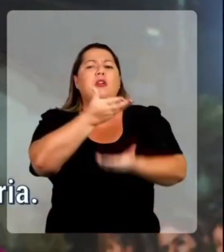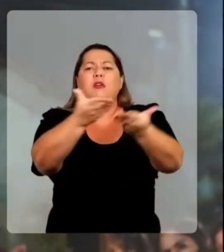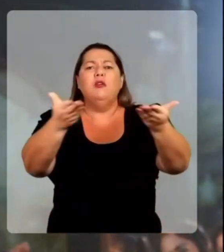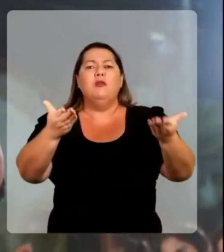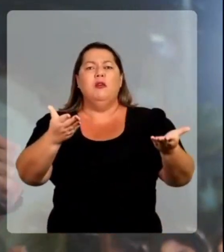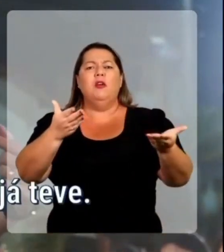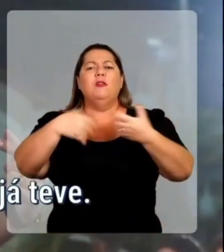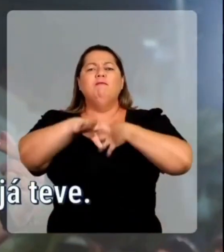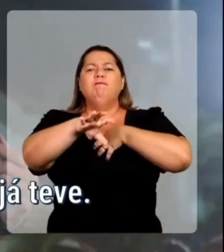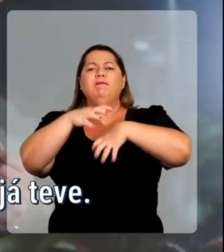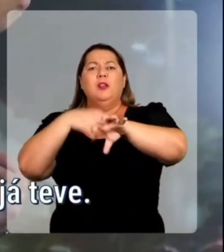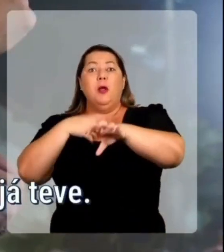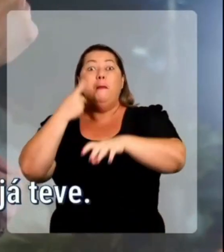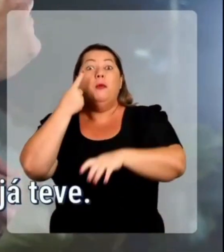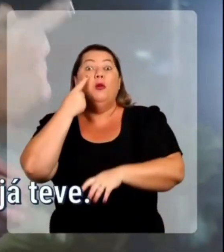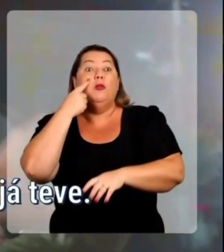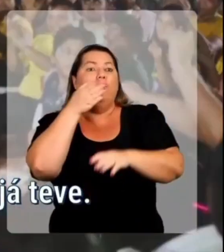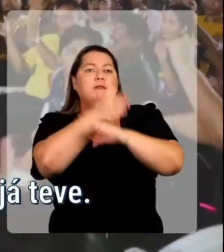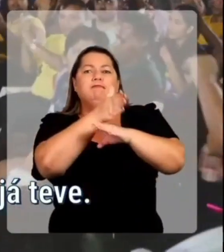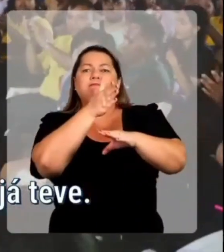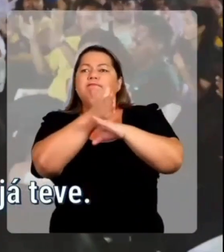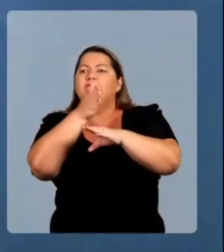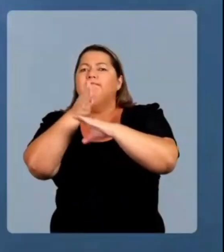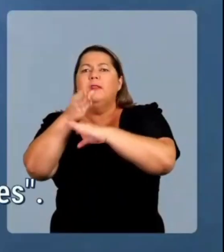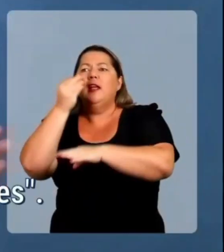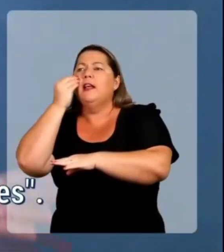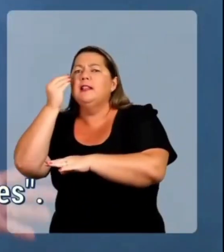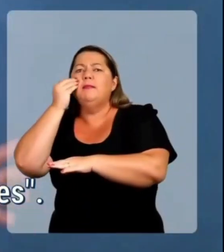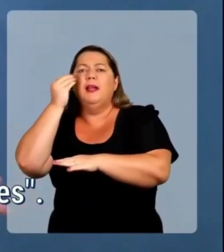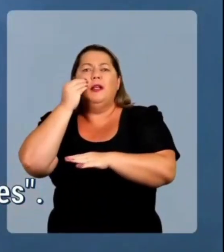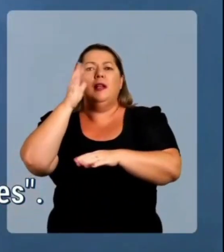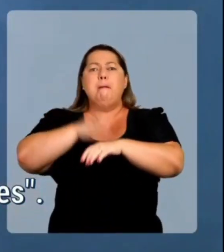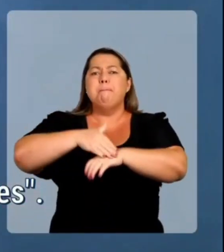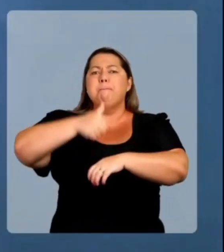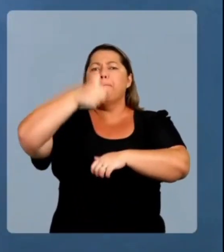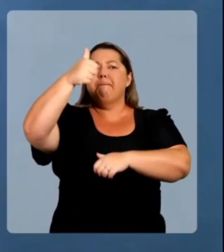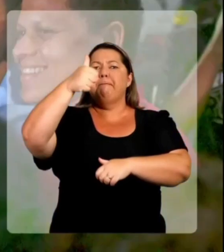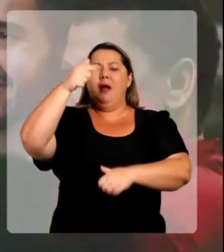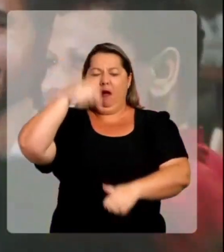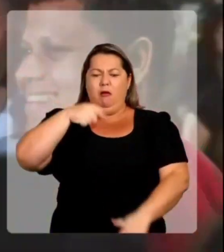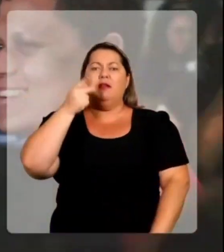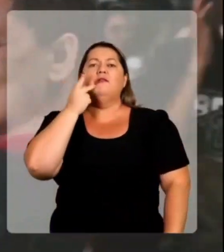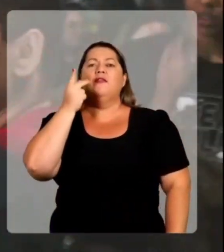marcado na história. A melhor gestão que o Fortaleza já teve foi do jovem do Fortaleza.